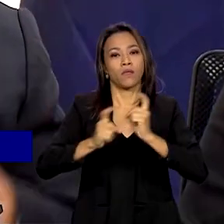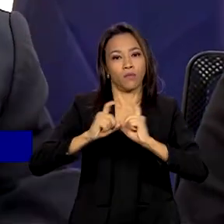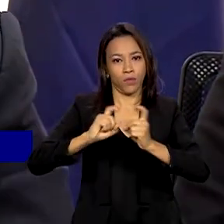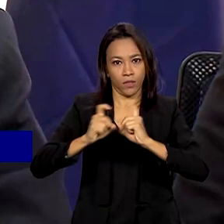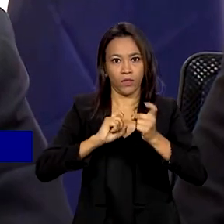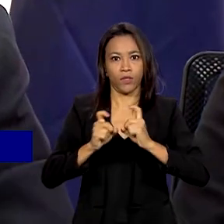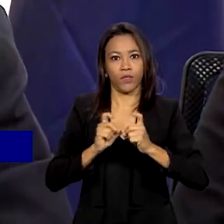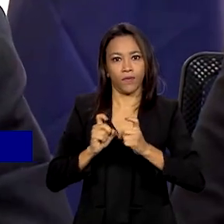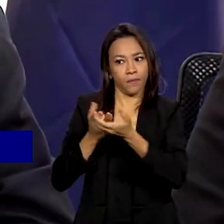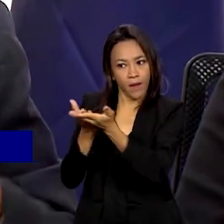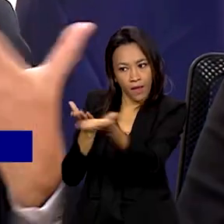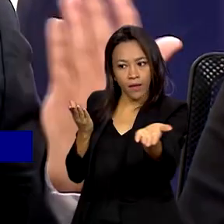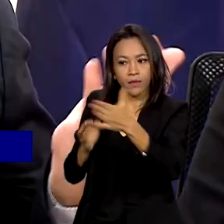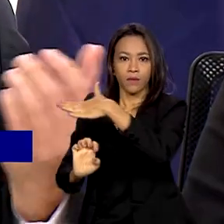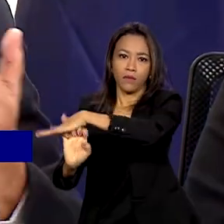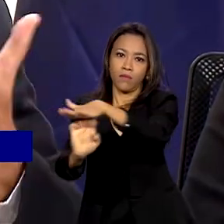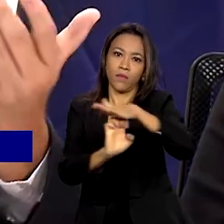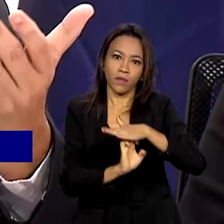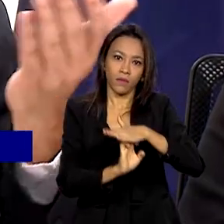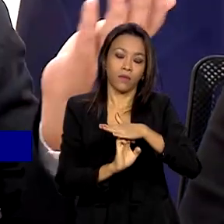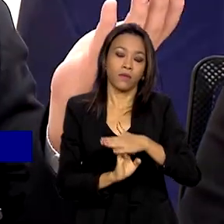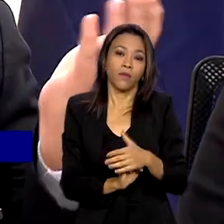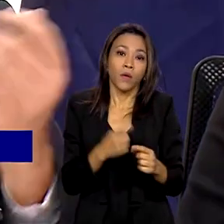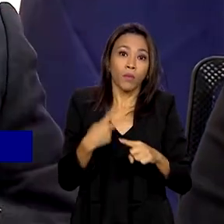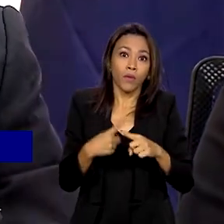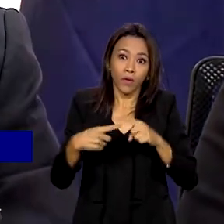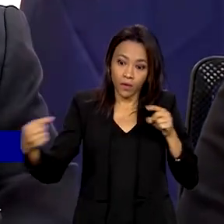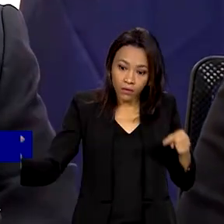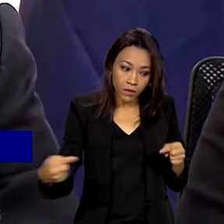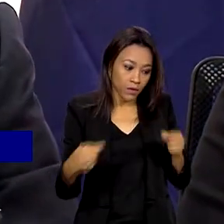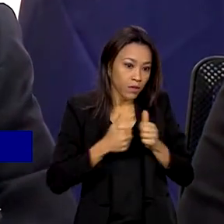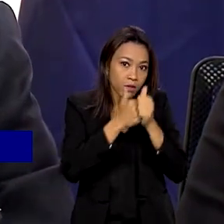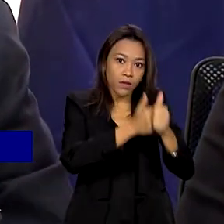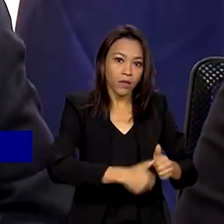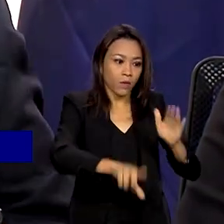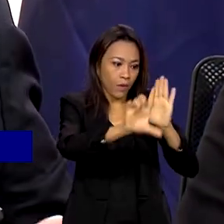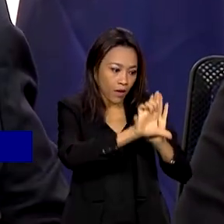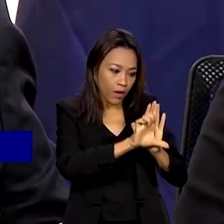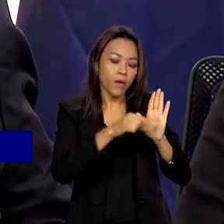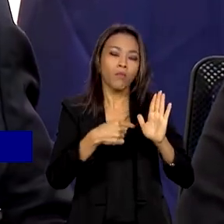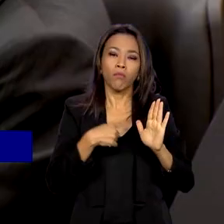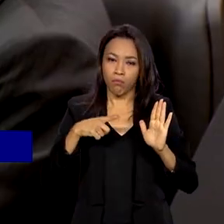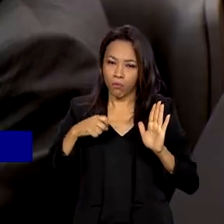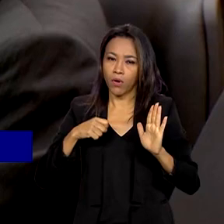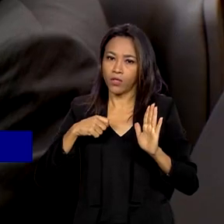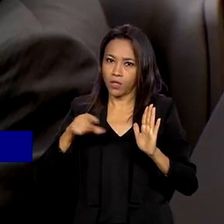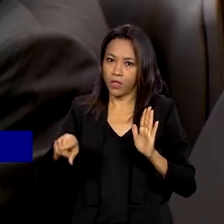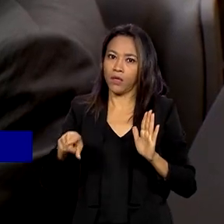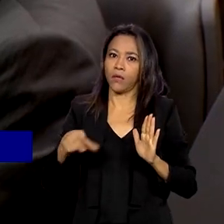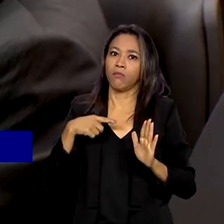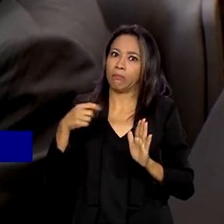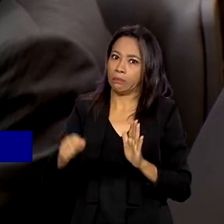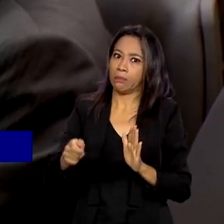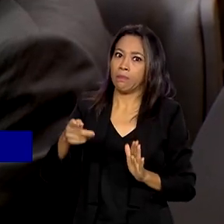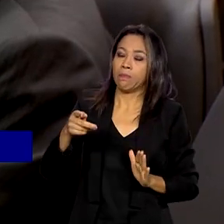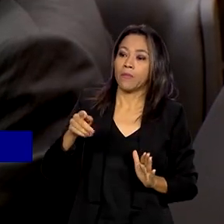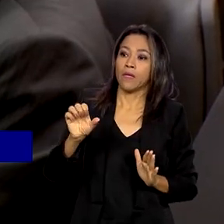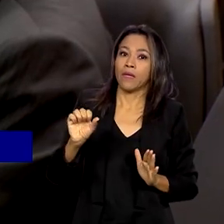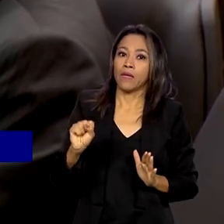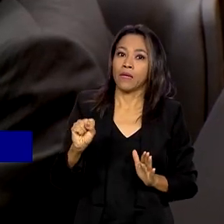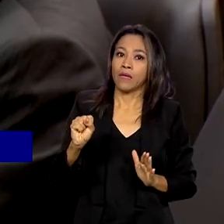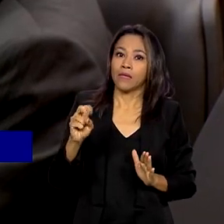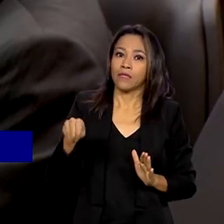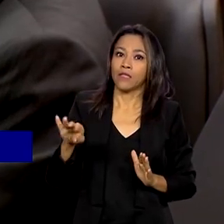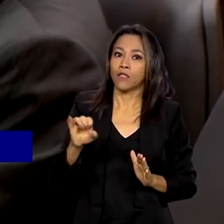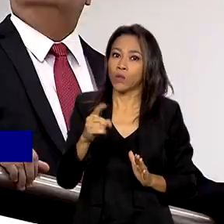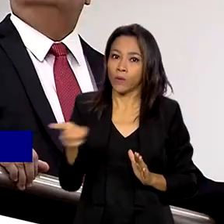que, de acordo com a lei, poderá levar à aplicação de sanções. Nesta quinta-feira, governo tomou